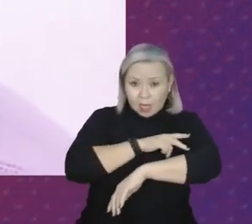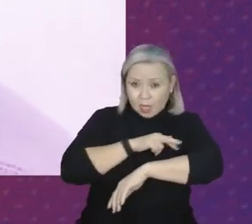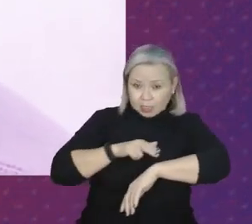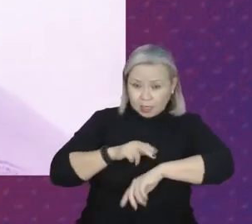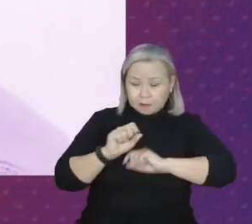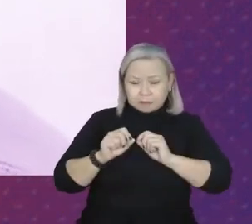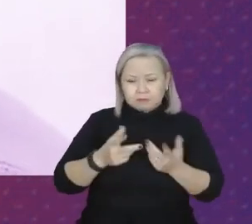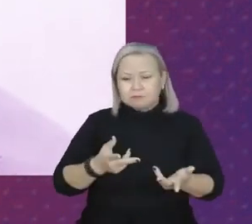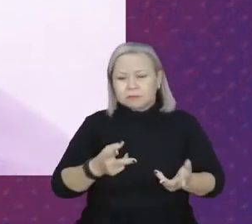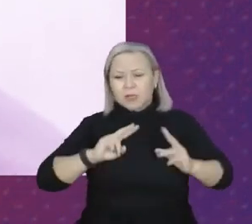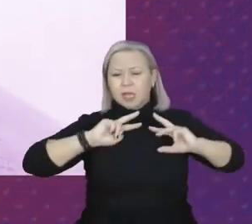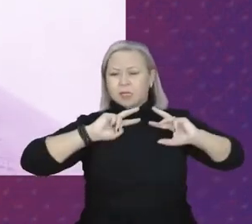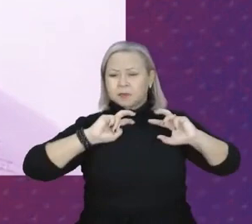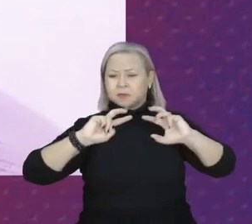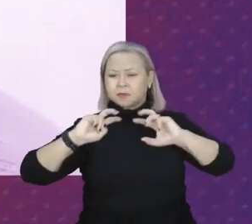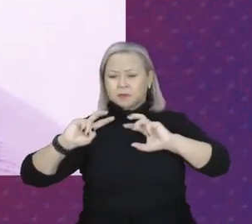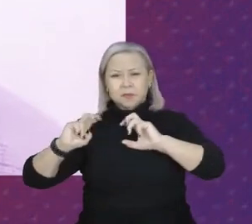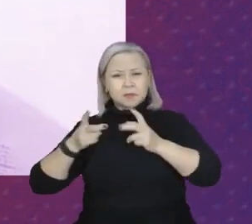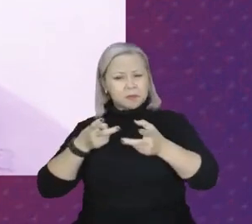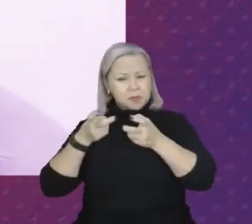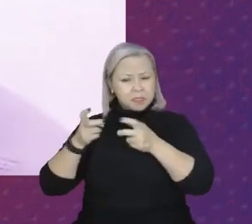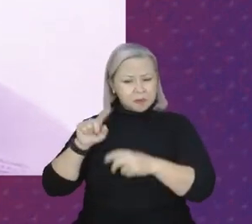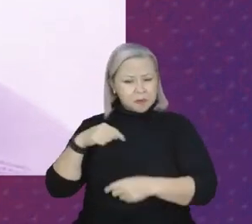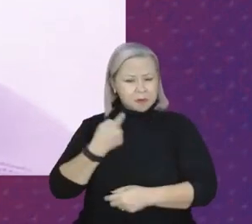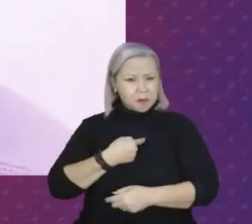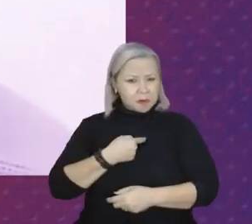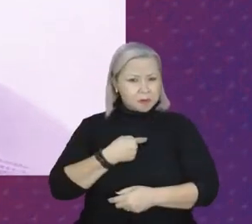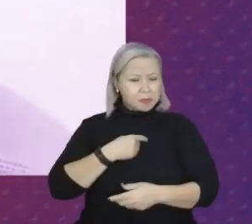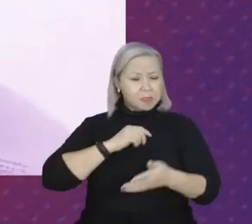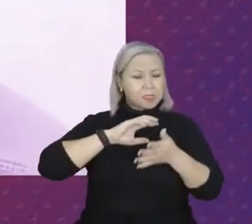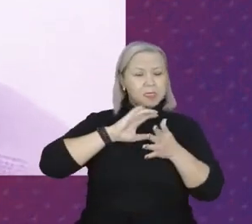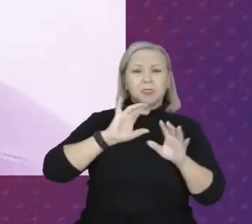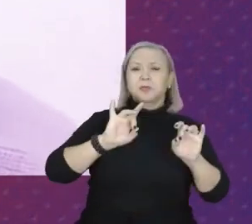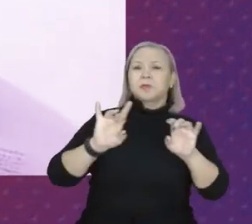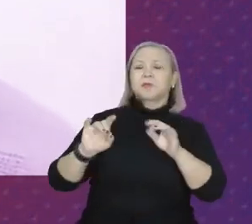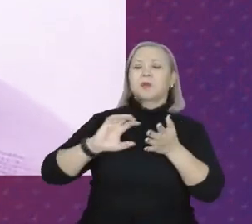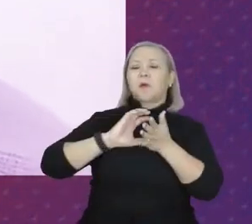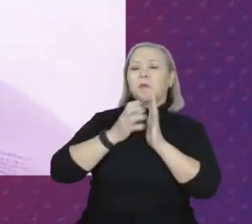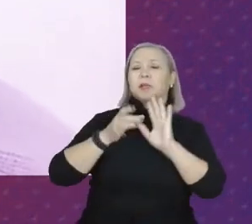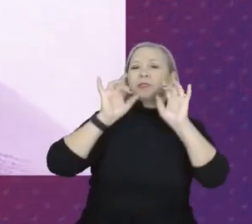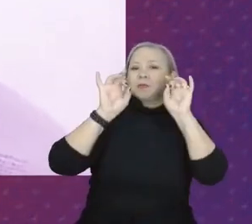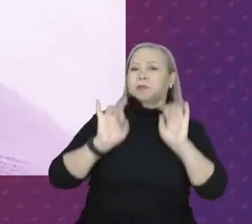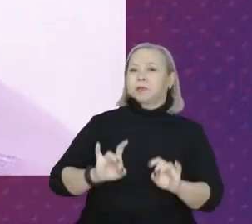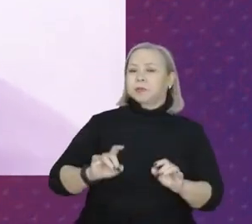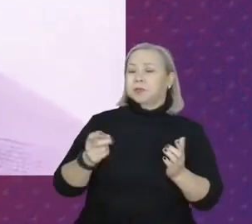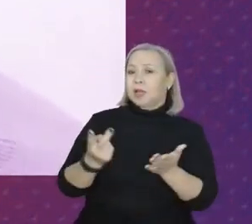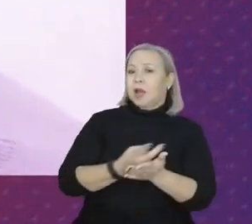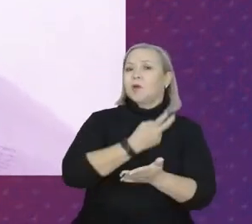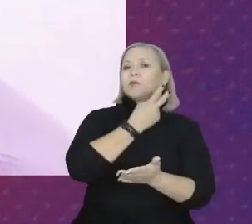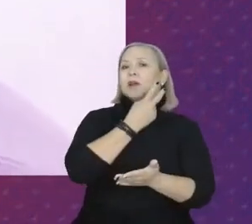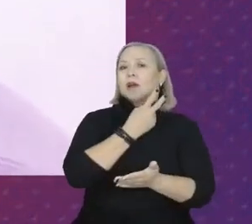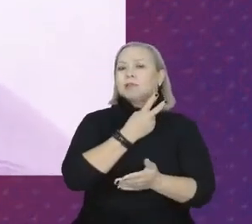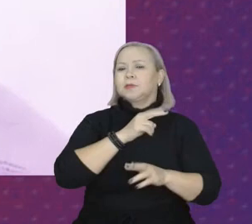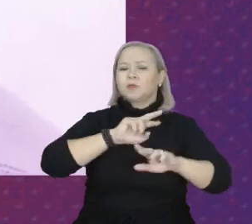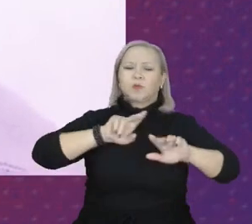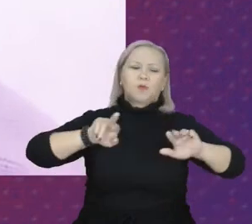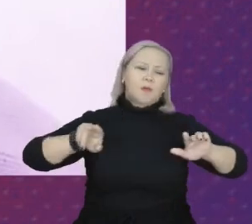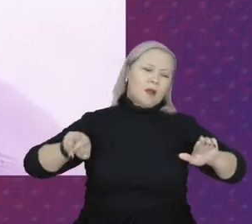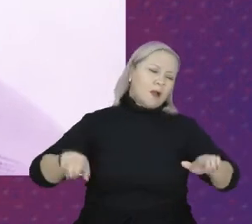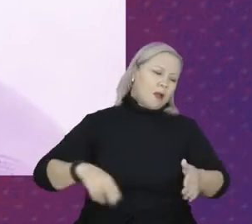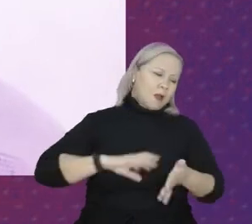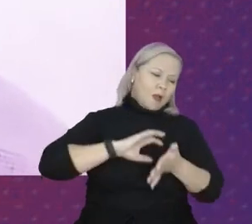E isso não acontece somente no partido específico. Isso acontece em vários